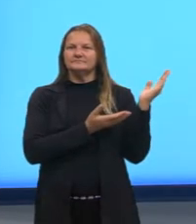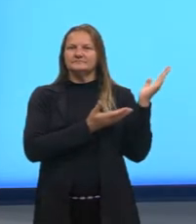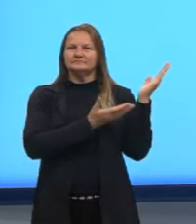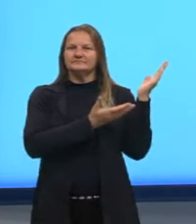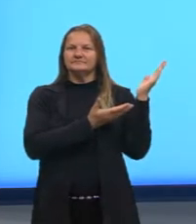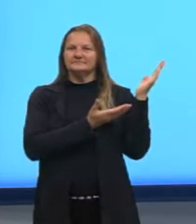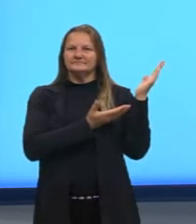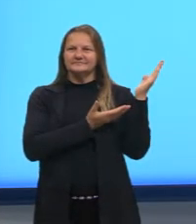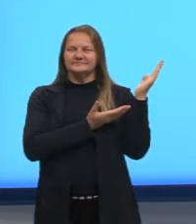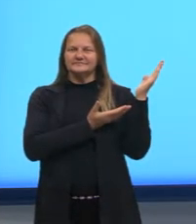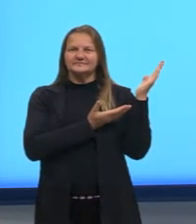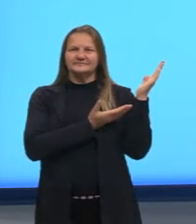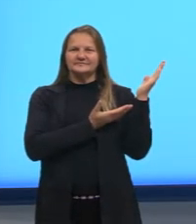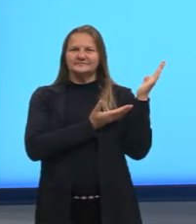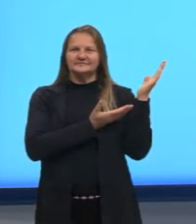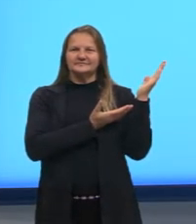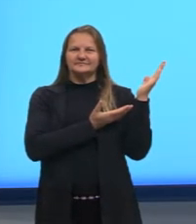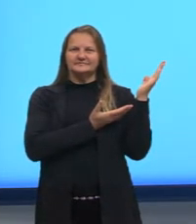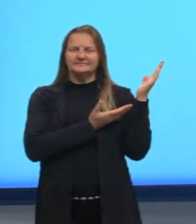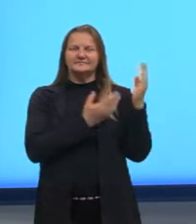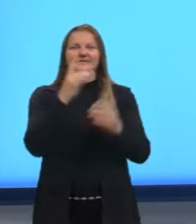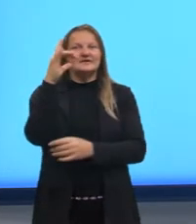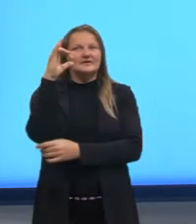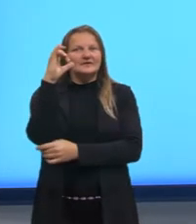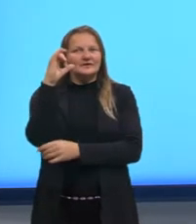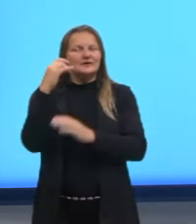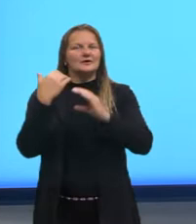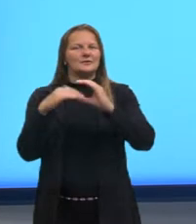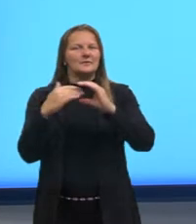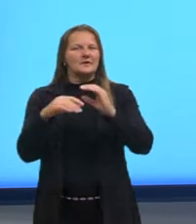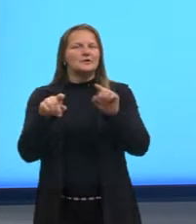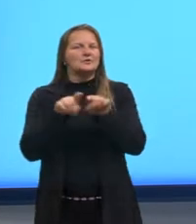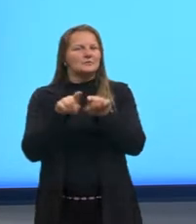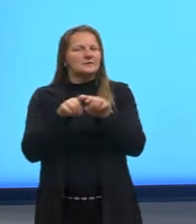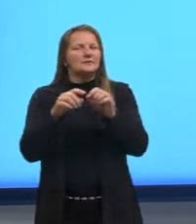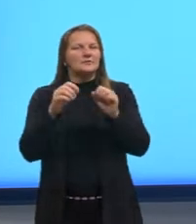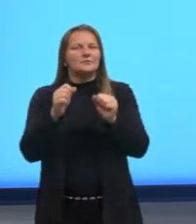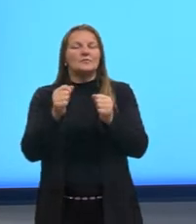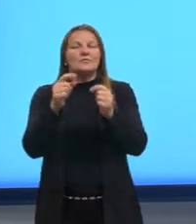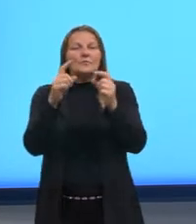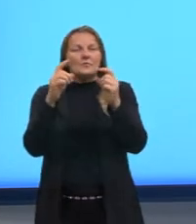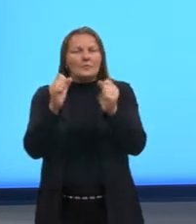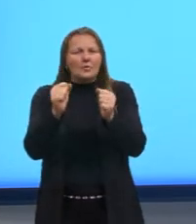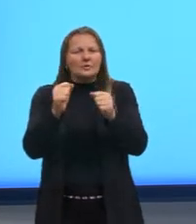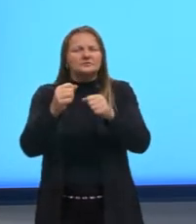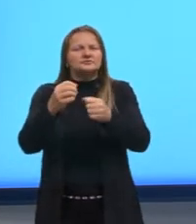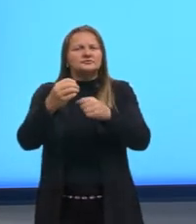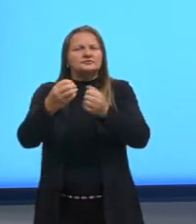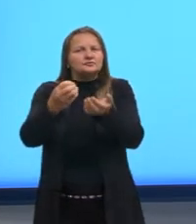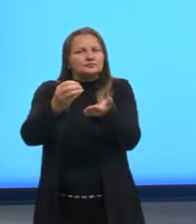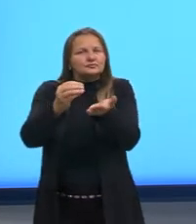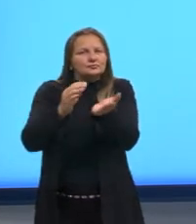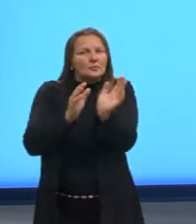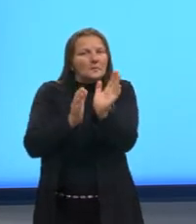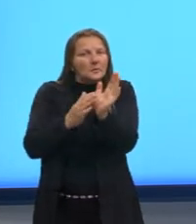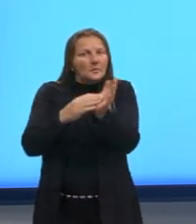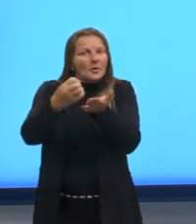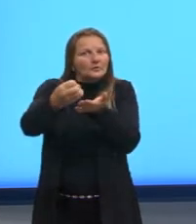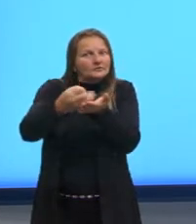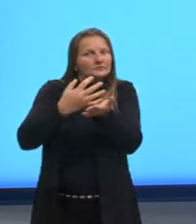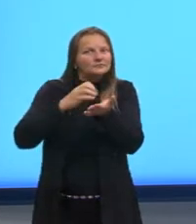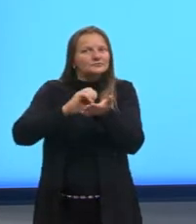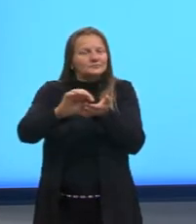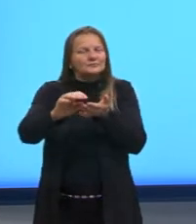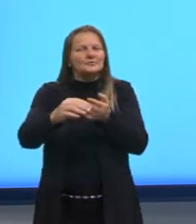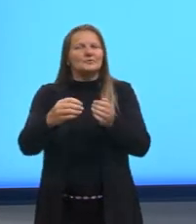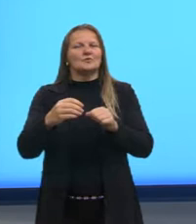e o e-mail, caso vocês queiram mandar aí as dúvidas de vocês, deixar alguma sugestão também, e ali no QR